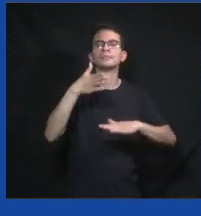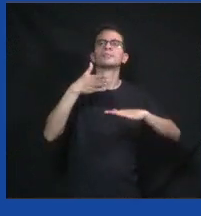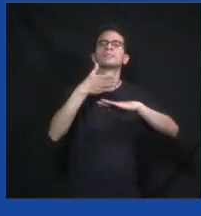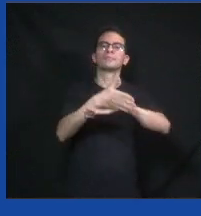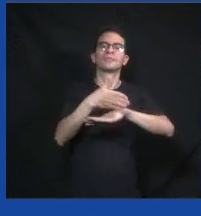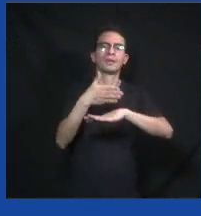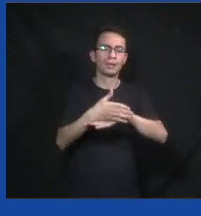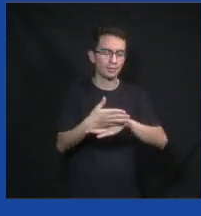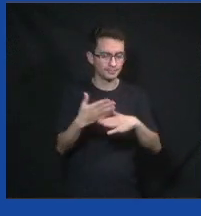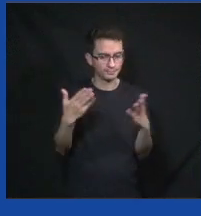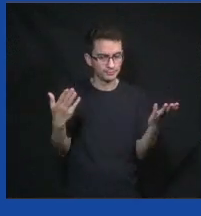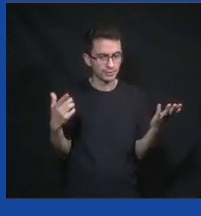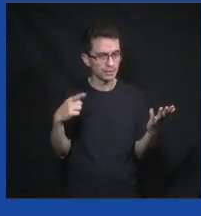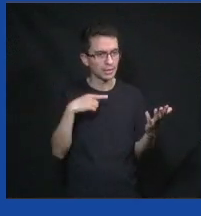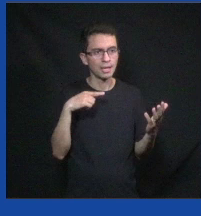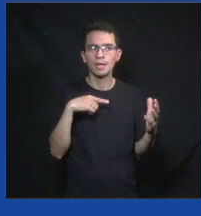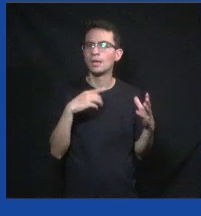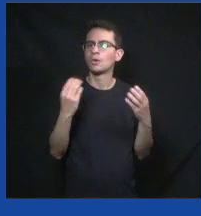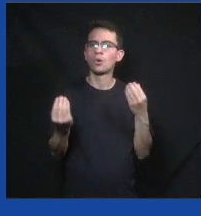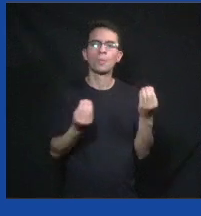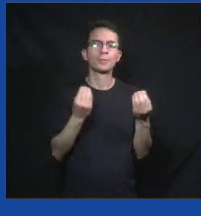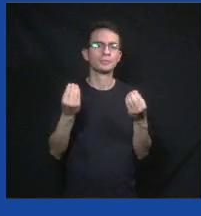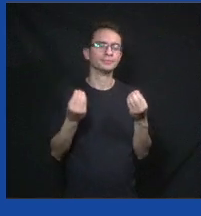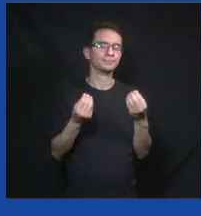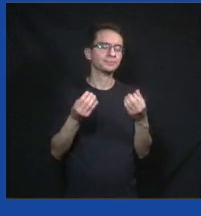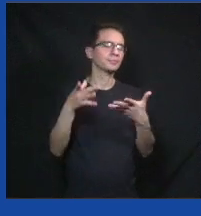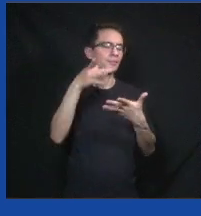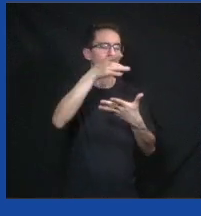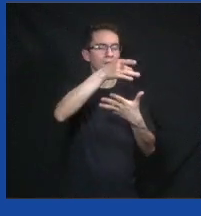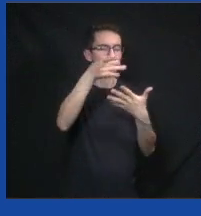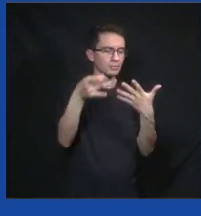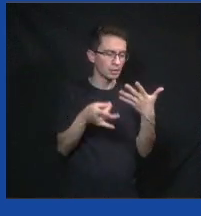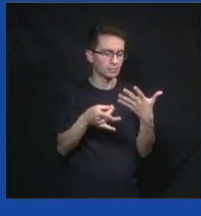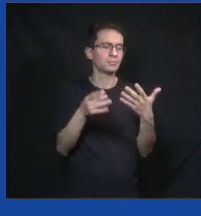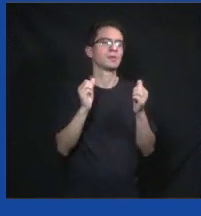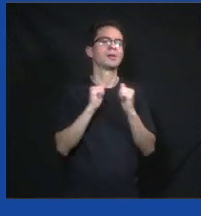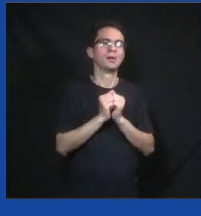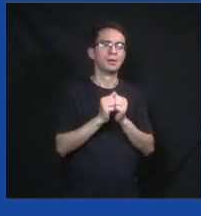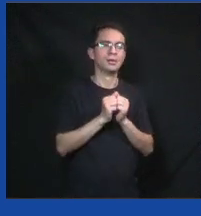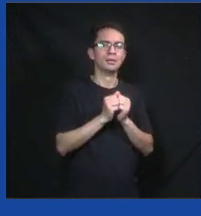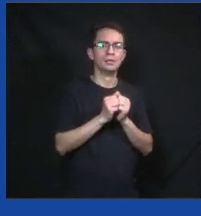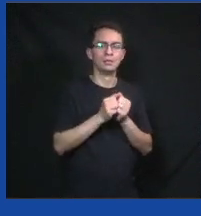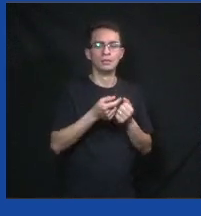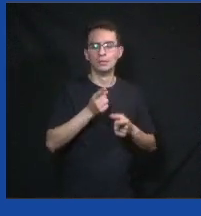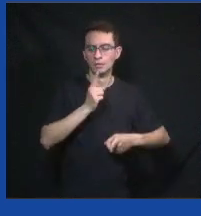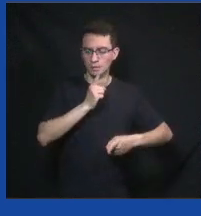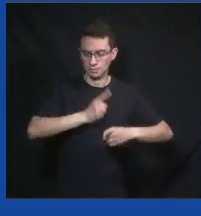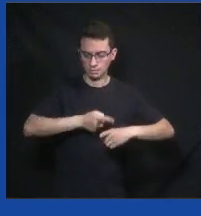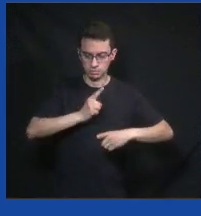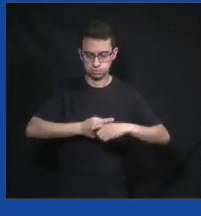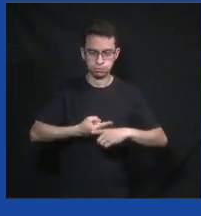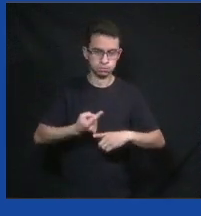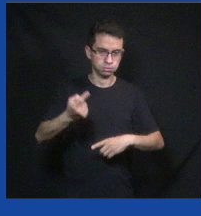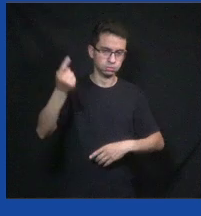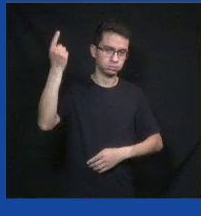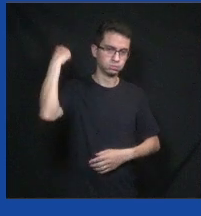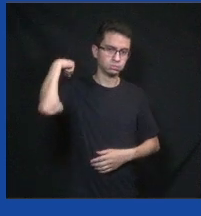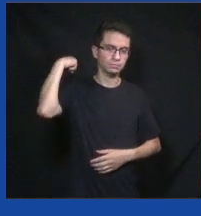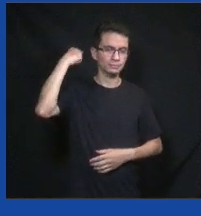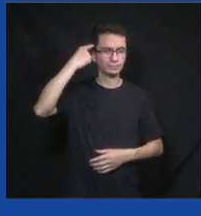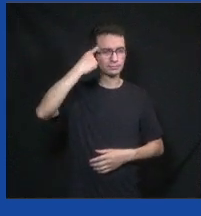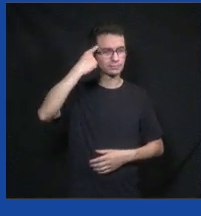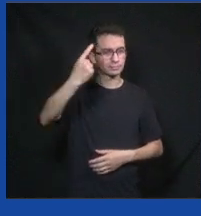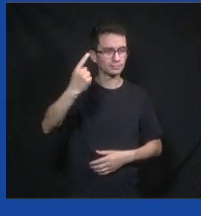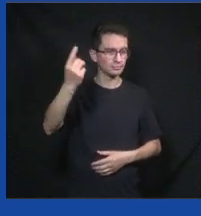como é que isso funciona tudo dentro de redes sociais. E, na época, eu era o cara que fazia a campanha para prefeito, para prefeito, imagina, de